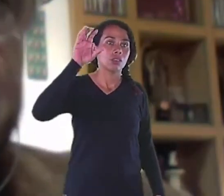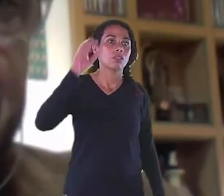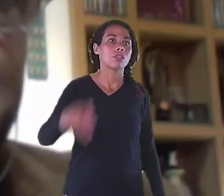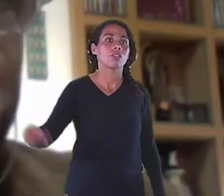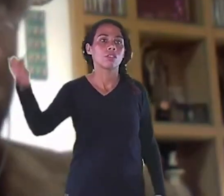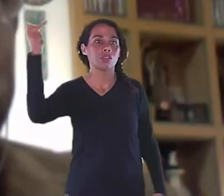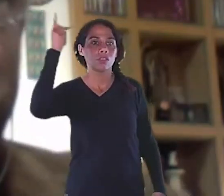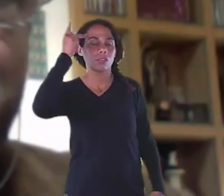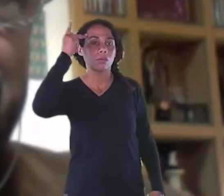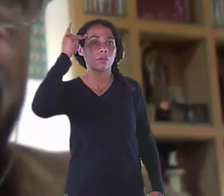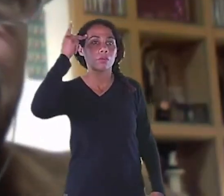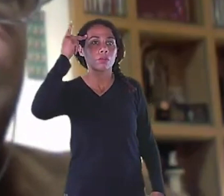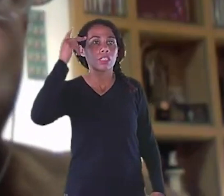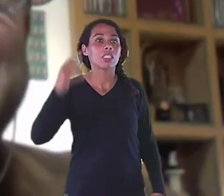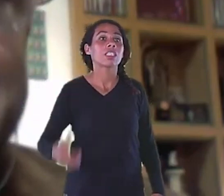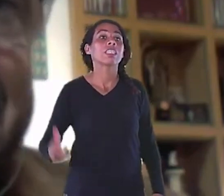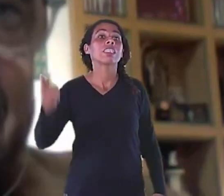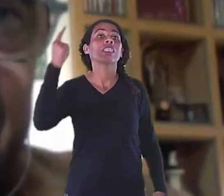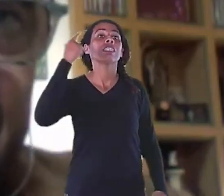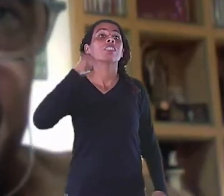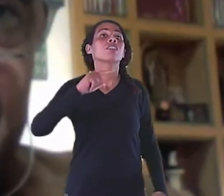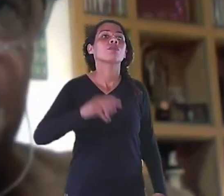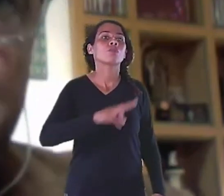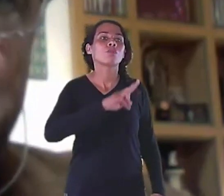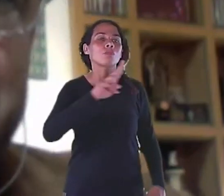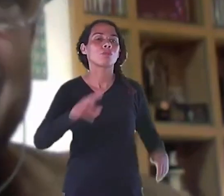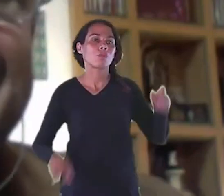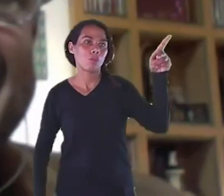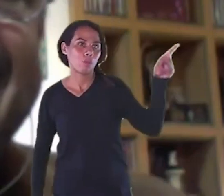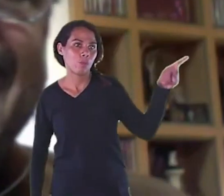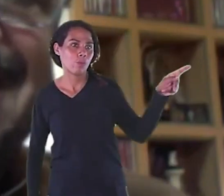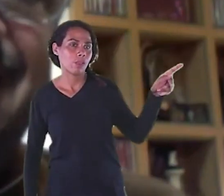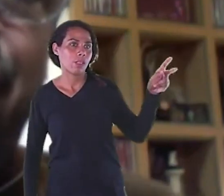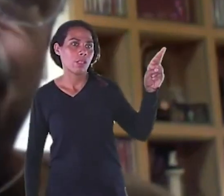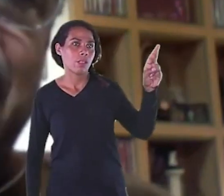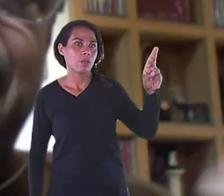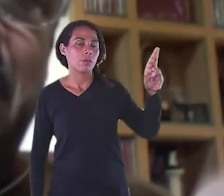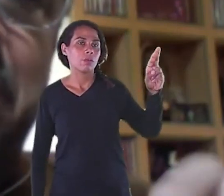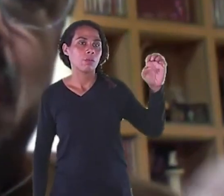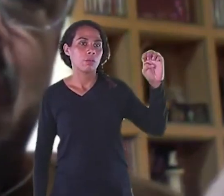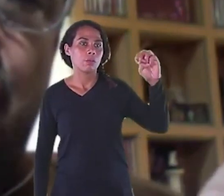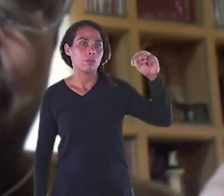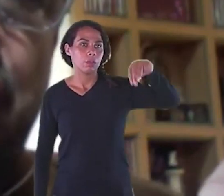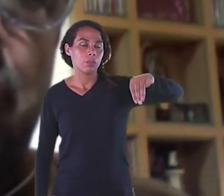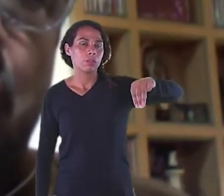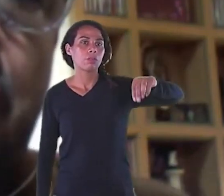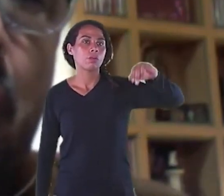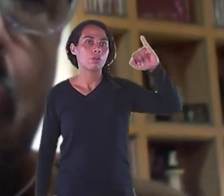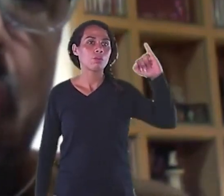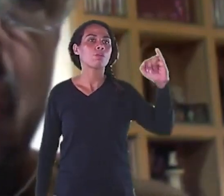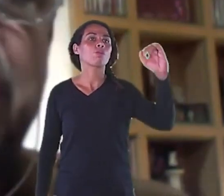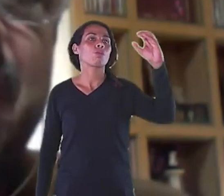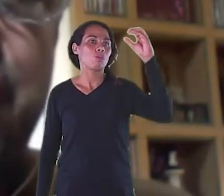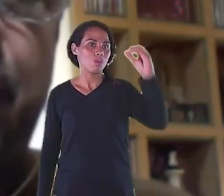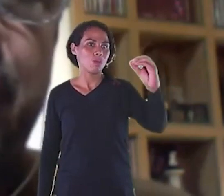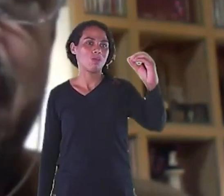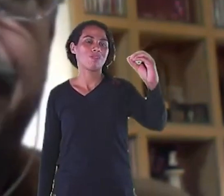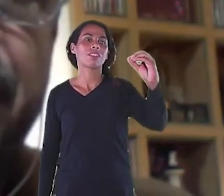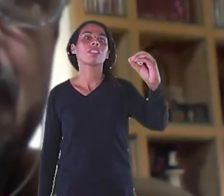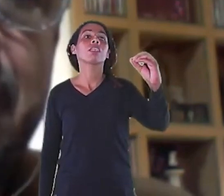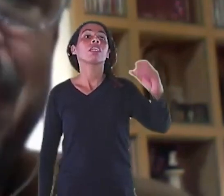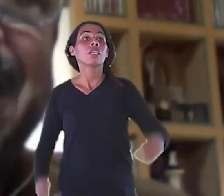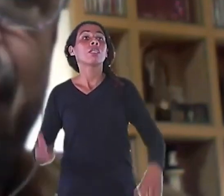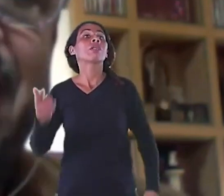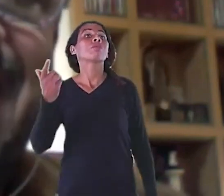E você também Lançou esse livro Isso foi em 2006 Seis Esse livro É para mim Eu tenho um grande carinho